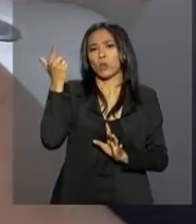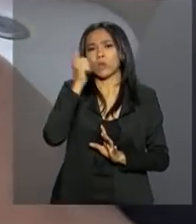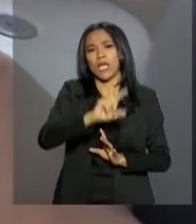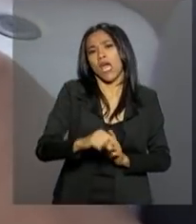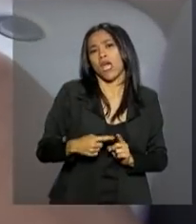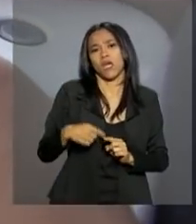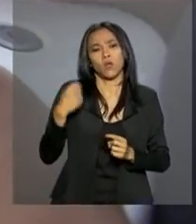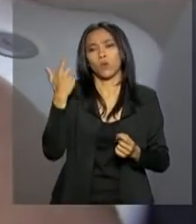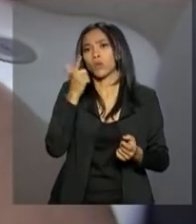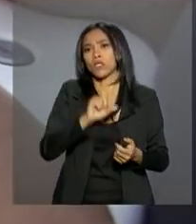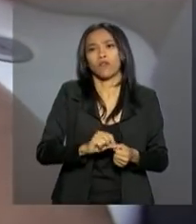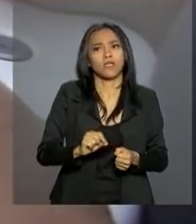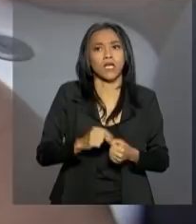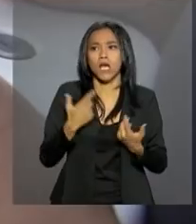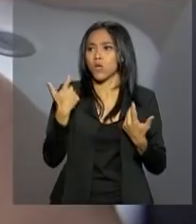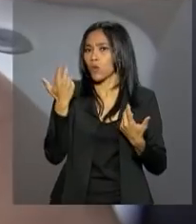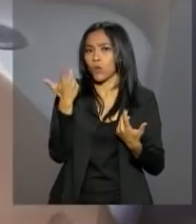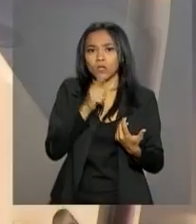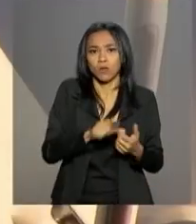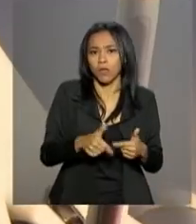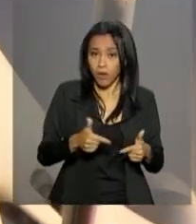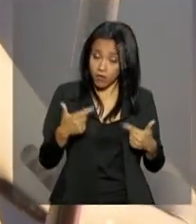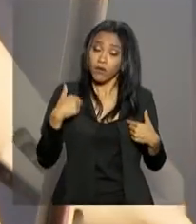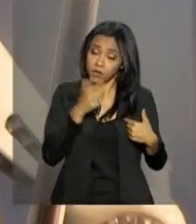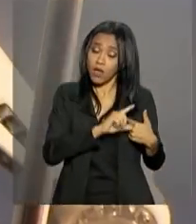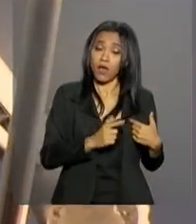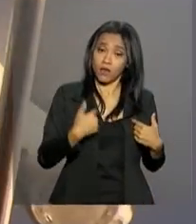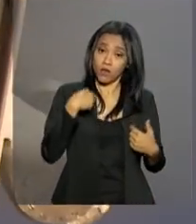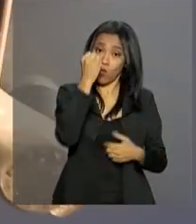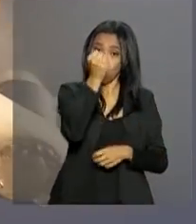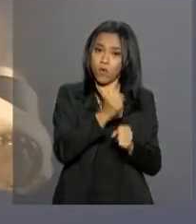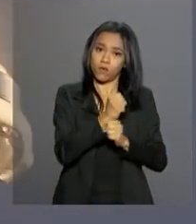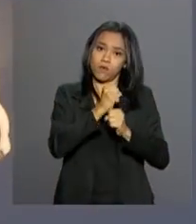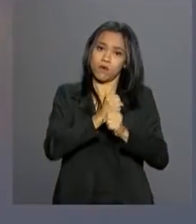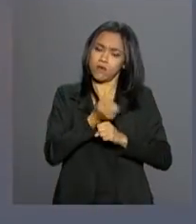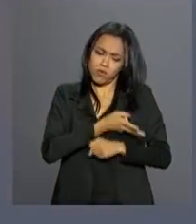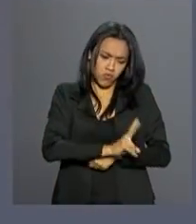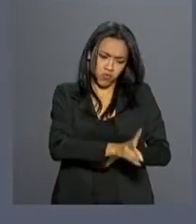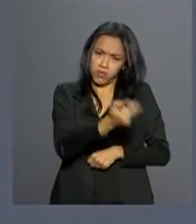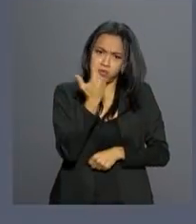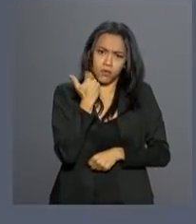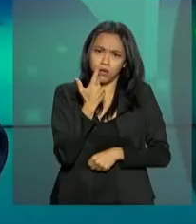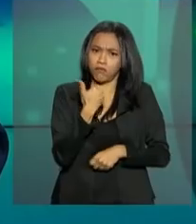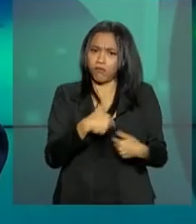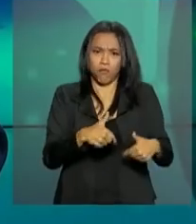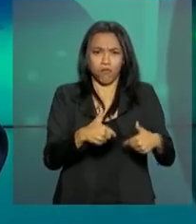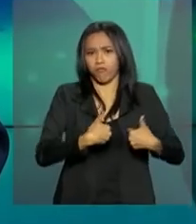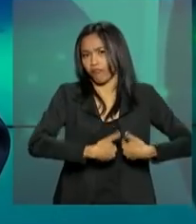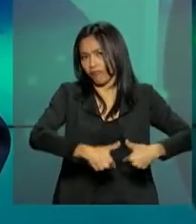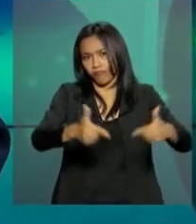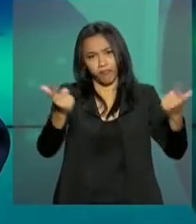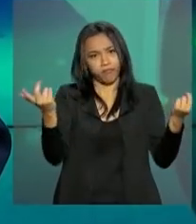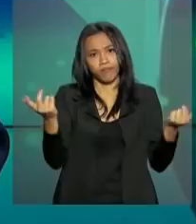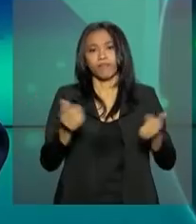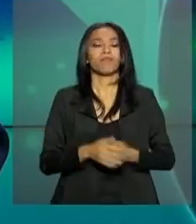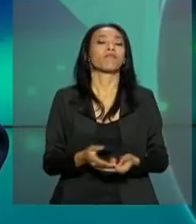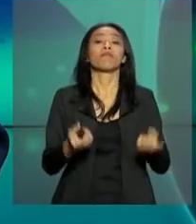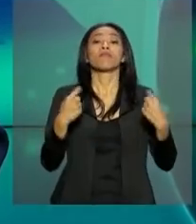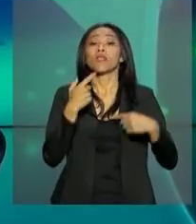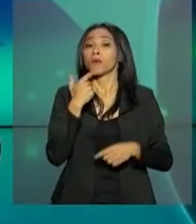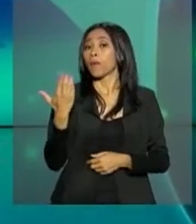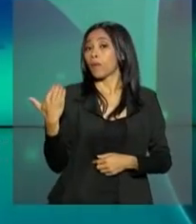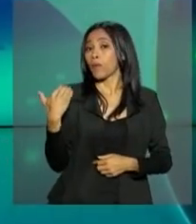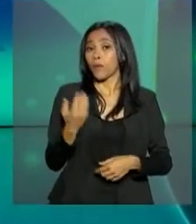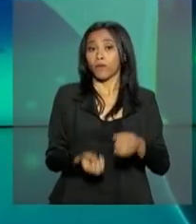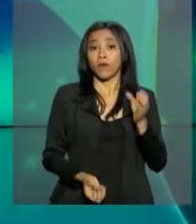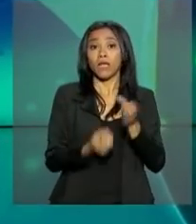porque assim eu não consigo trabalhar, consegue. Eu estou aqui há oito anos e consigo, continuei trabalhando normalmente. Foi lançado agora há